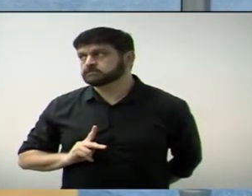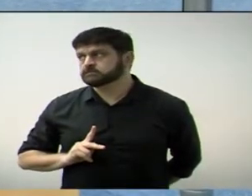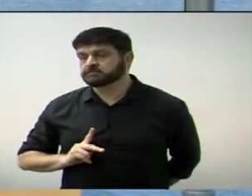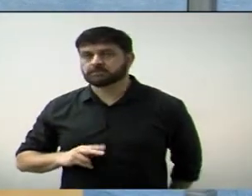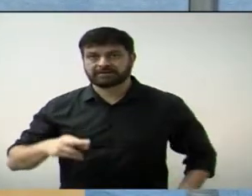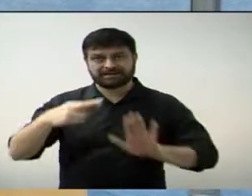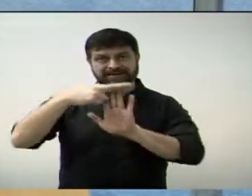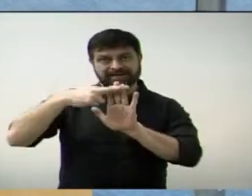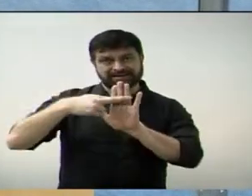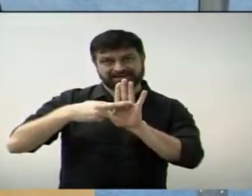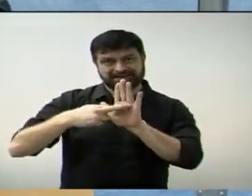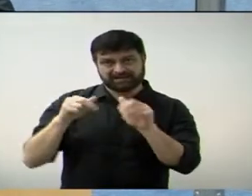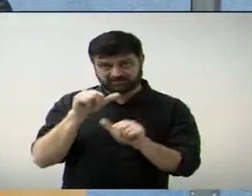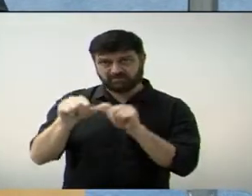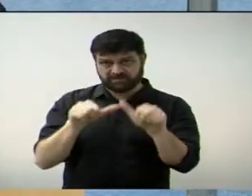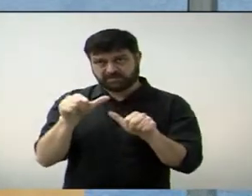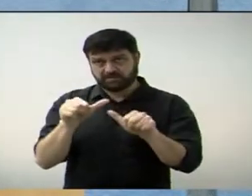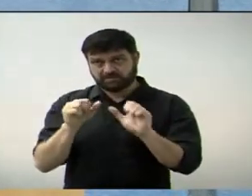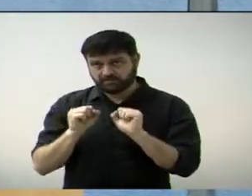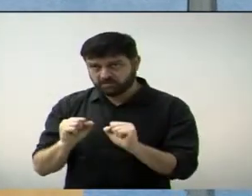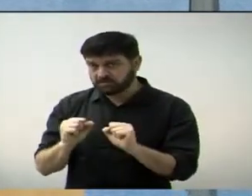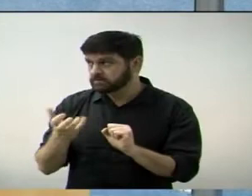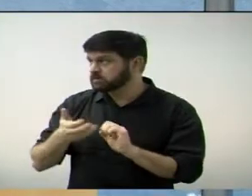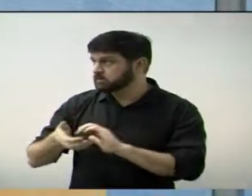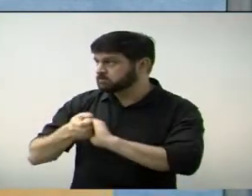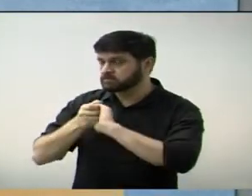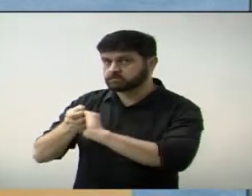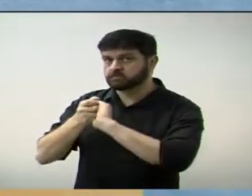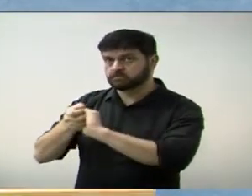protocolo. Dar os parabéns aqui.